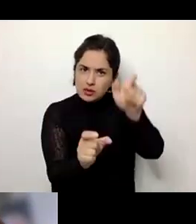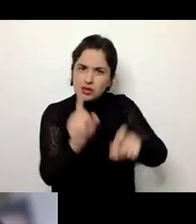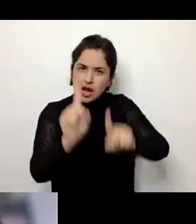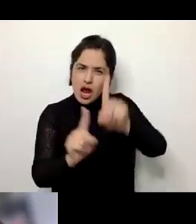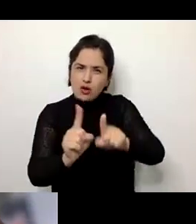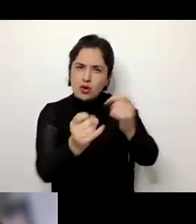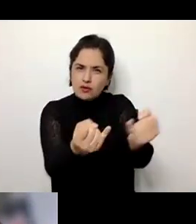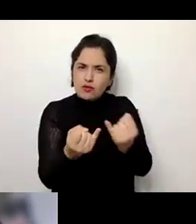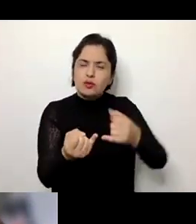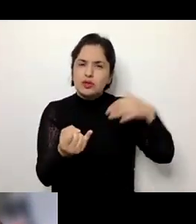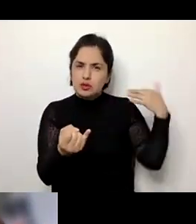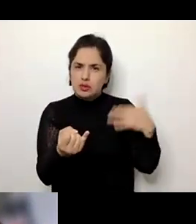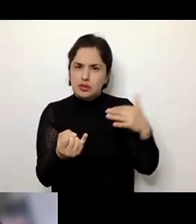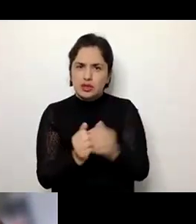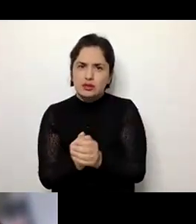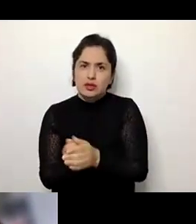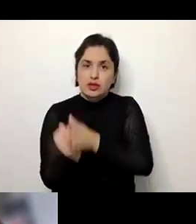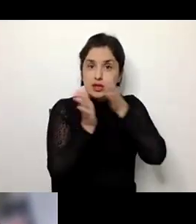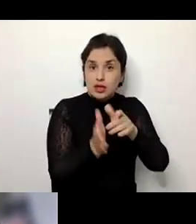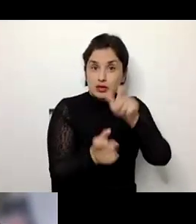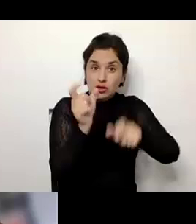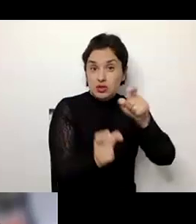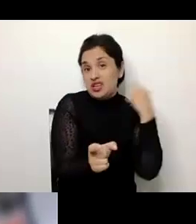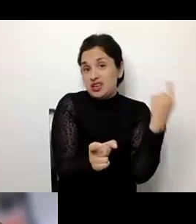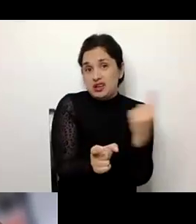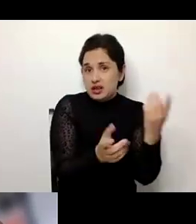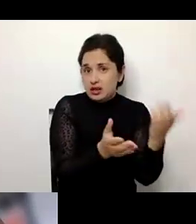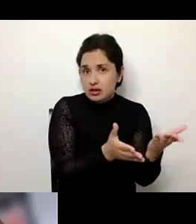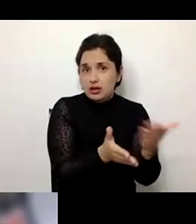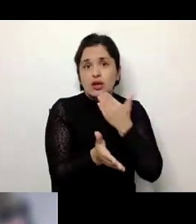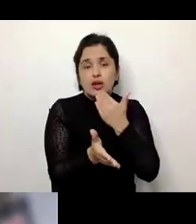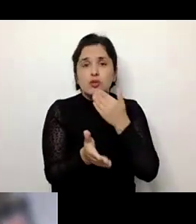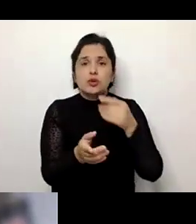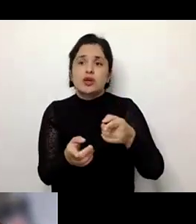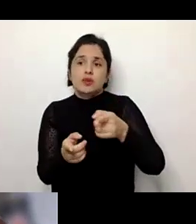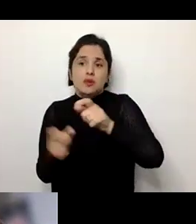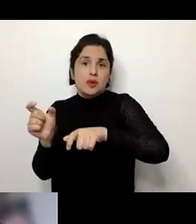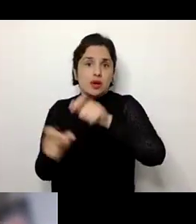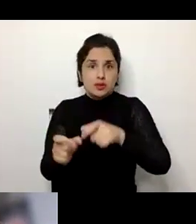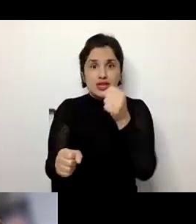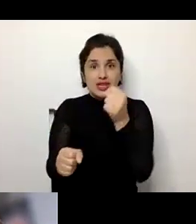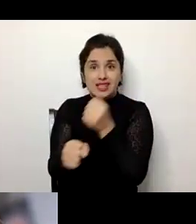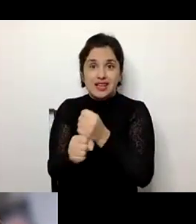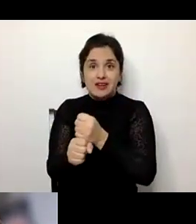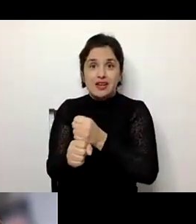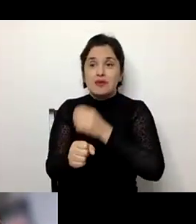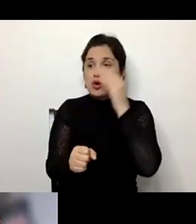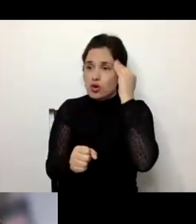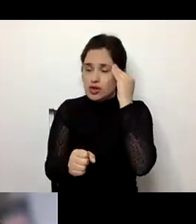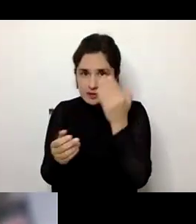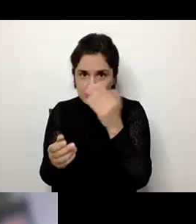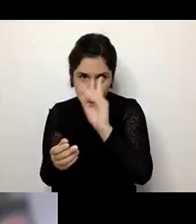informações importantes, tanto para a população geral, quanto para nós que trabalhamos com as pessoas com deficiência.